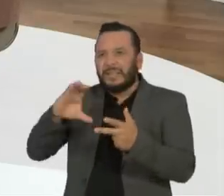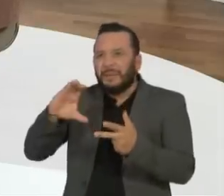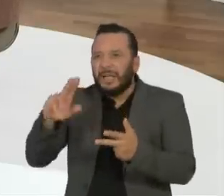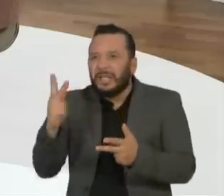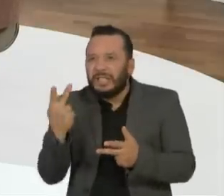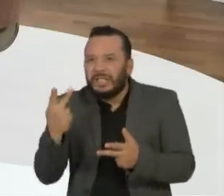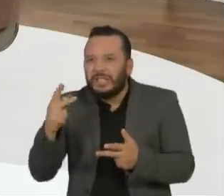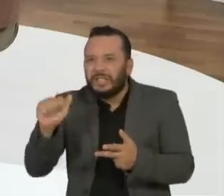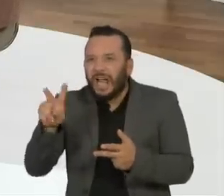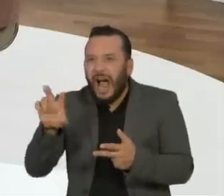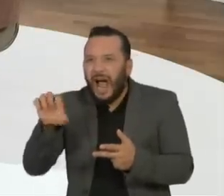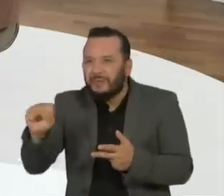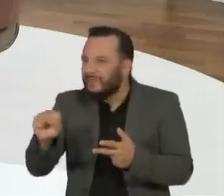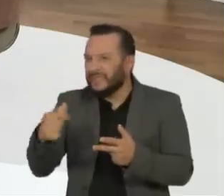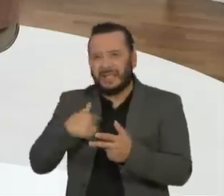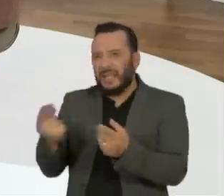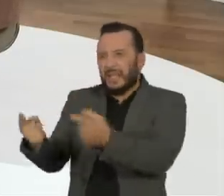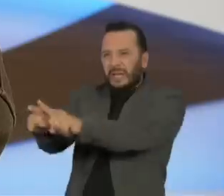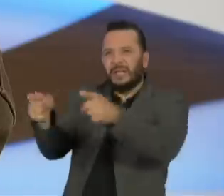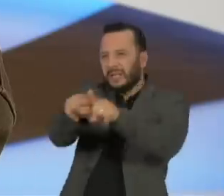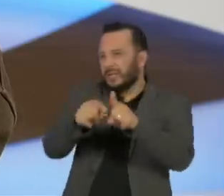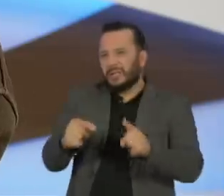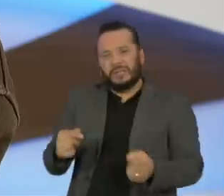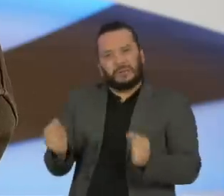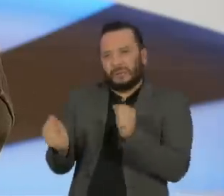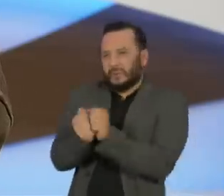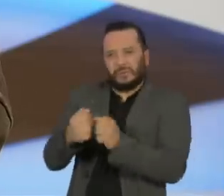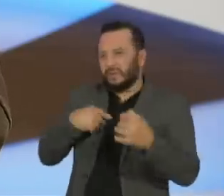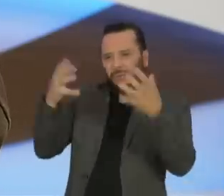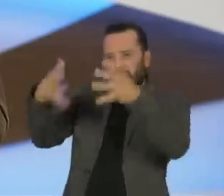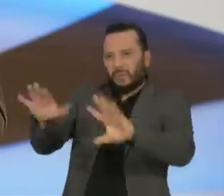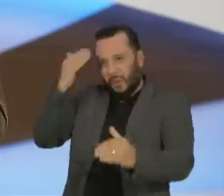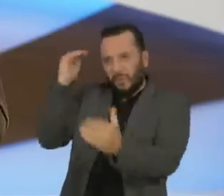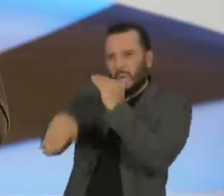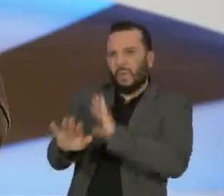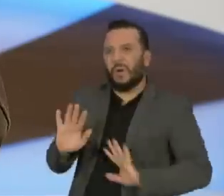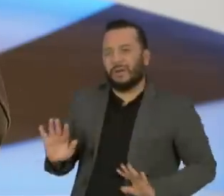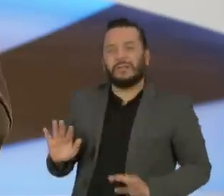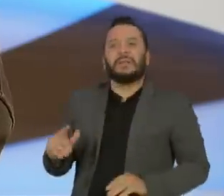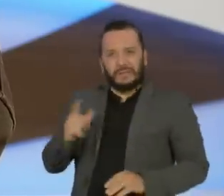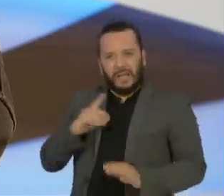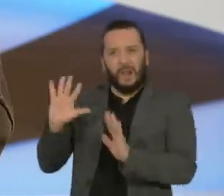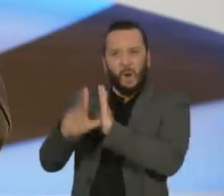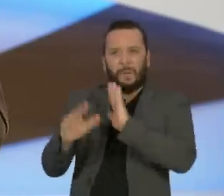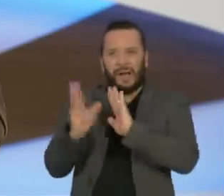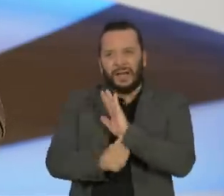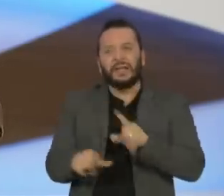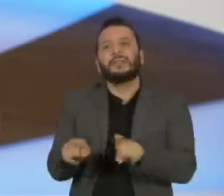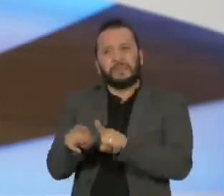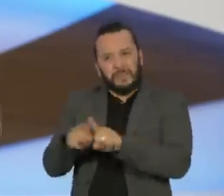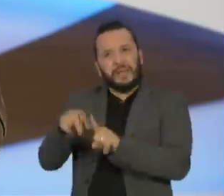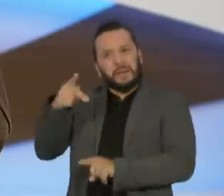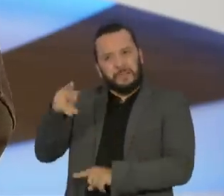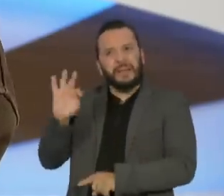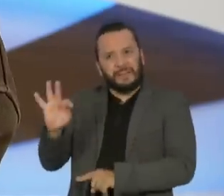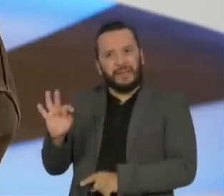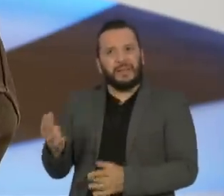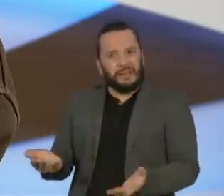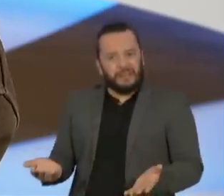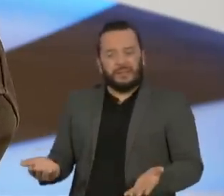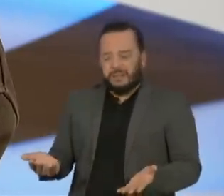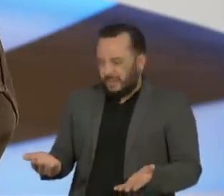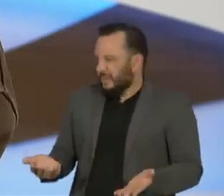tudo também me irritava muito. A roubalheira, que era uma bandeira do PT. Nós estávamos em penúltimo lugar da de educação já no governo do Lula